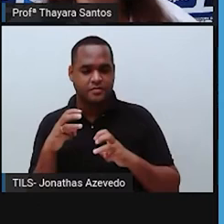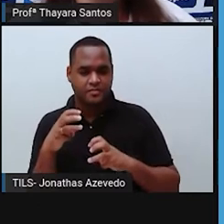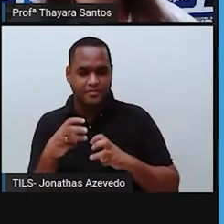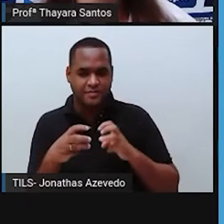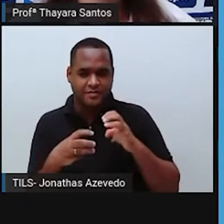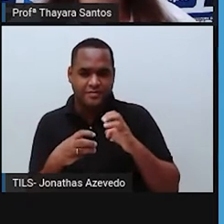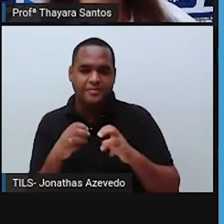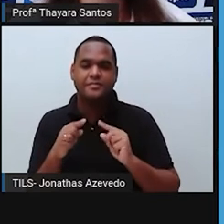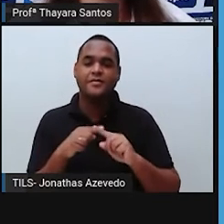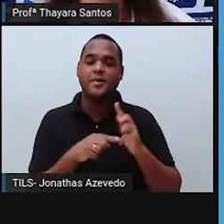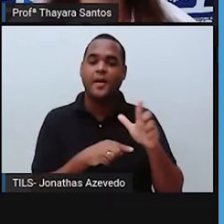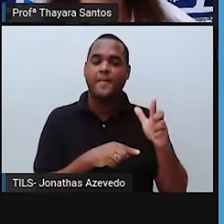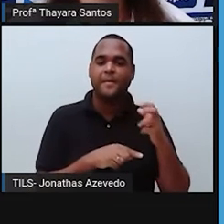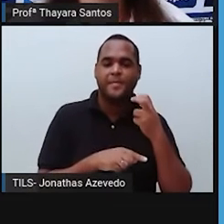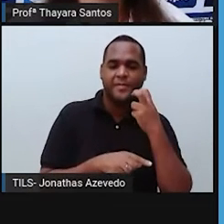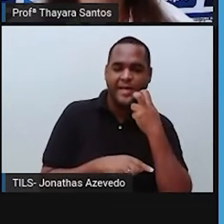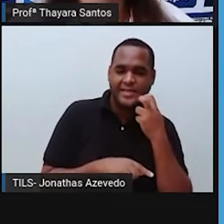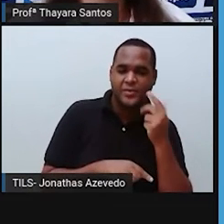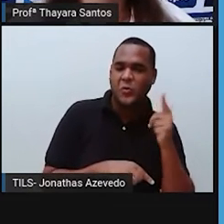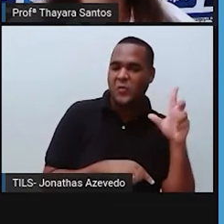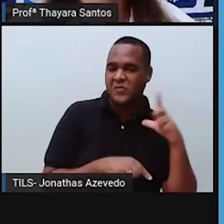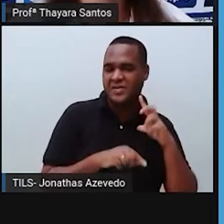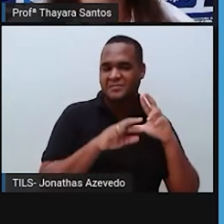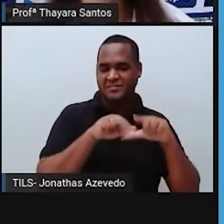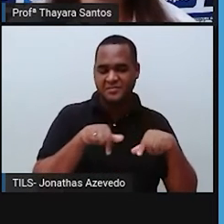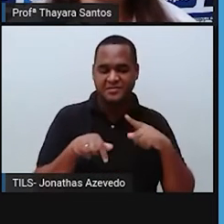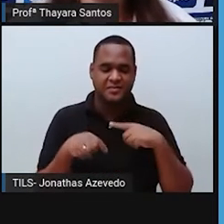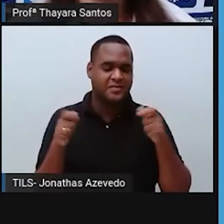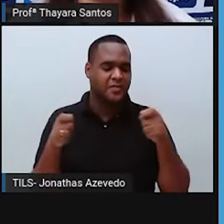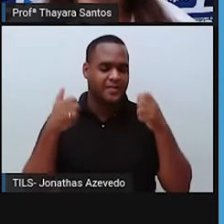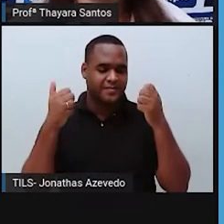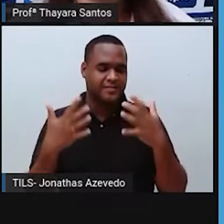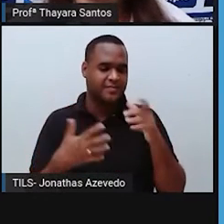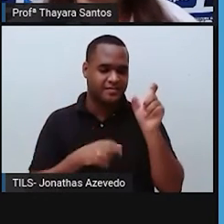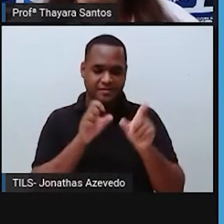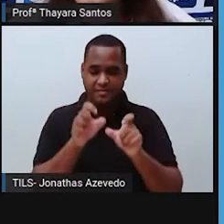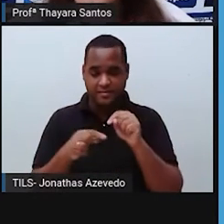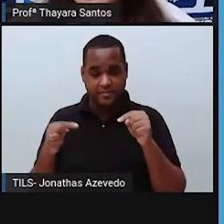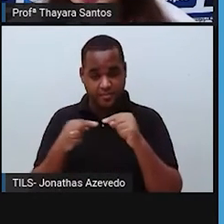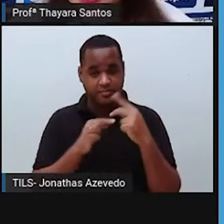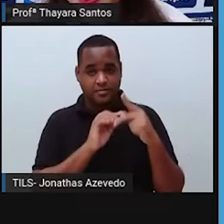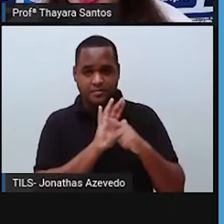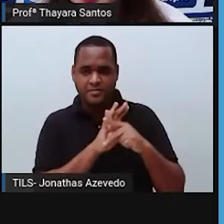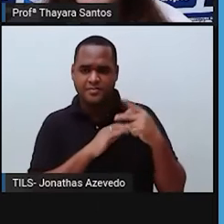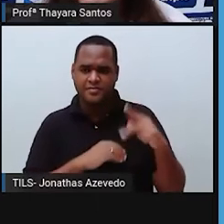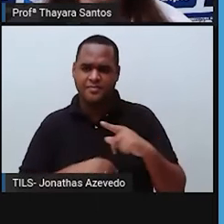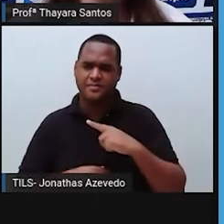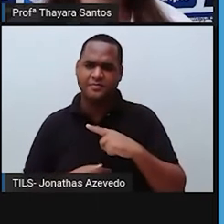-boi. Então, esses aí são alguns dos animais que eles são mais característicos desse bioma.